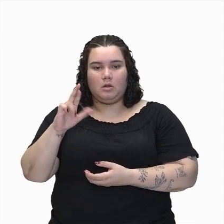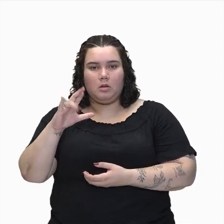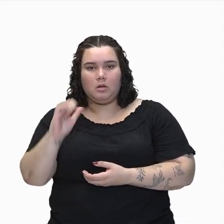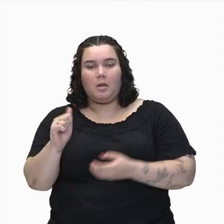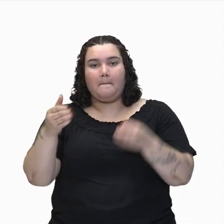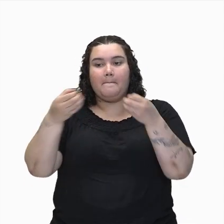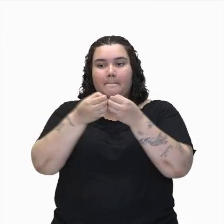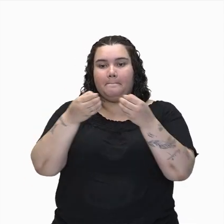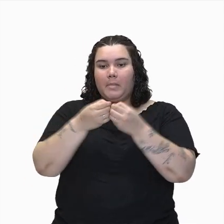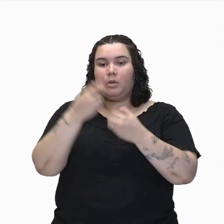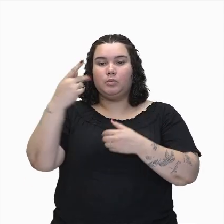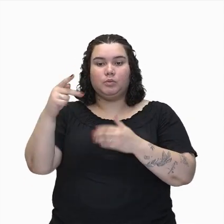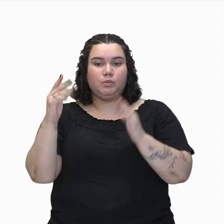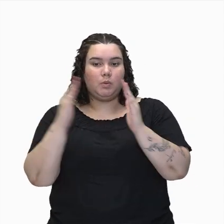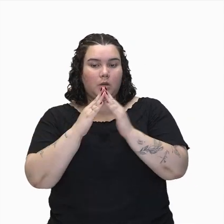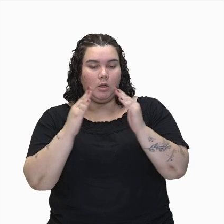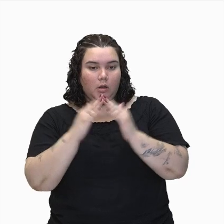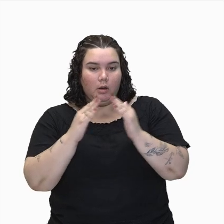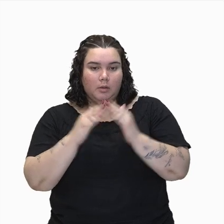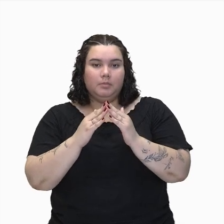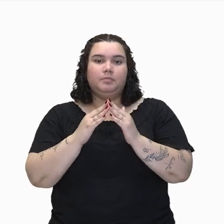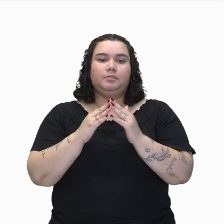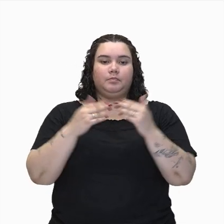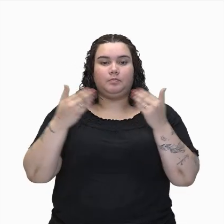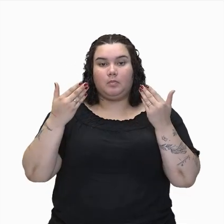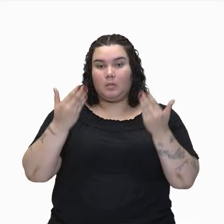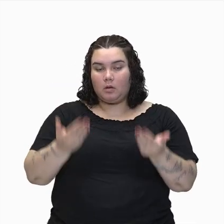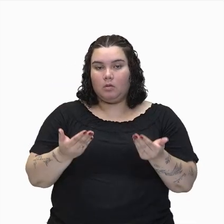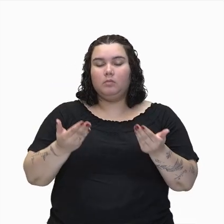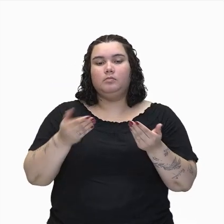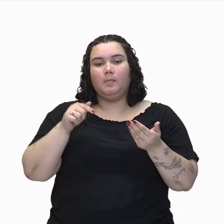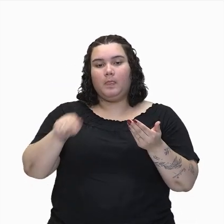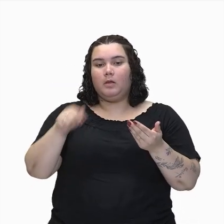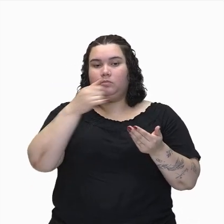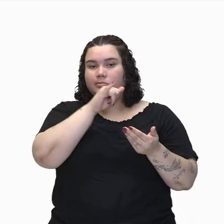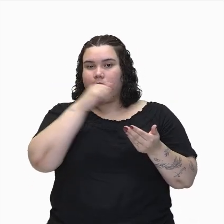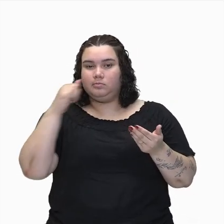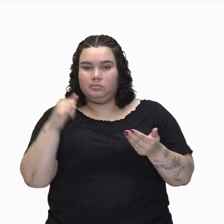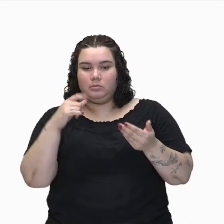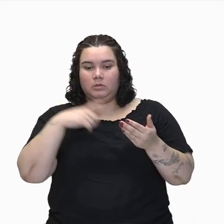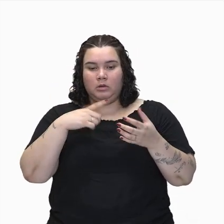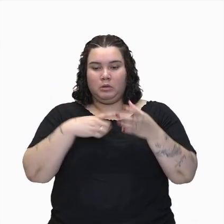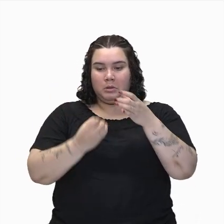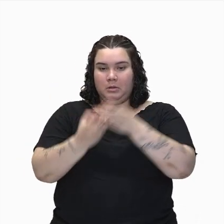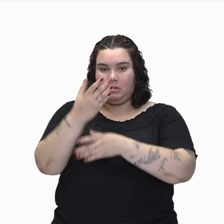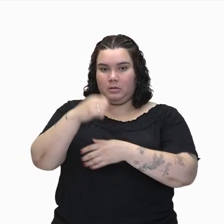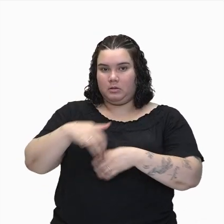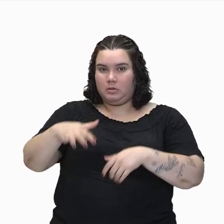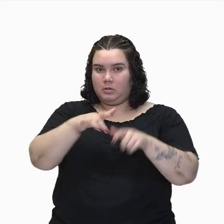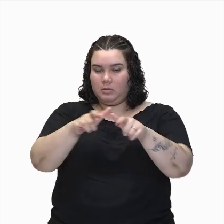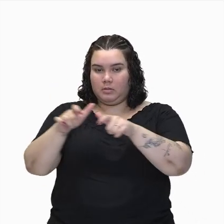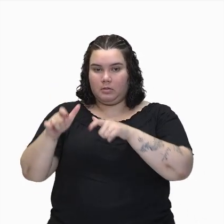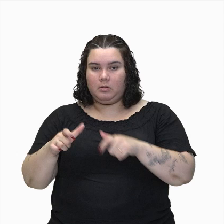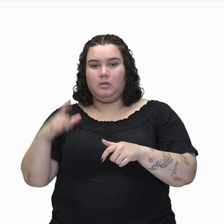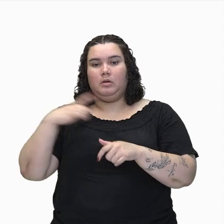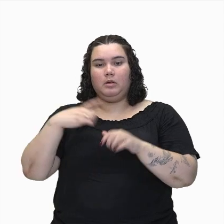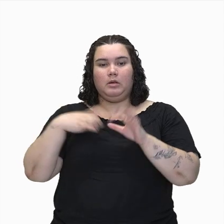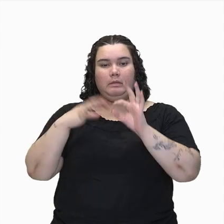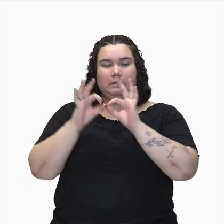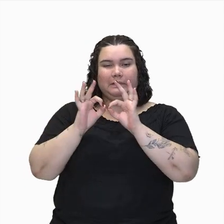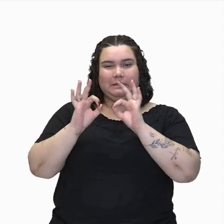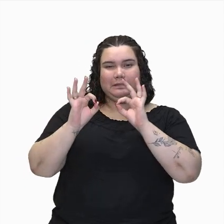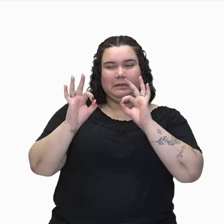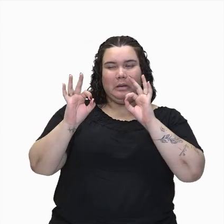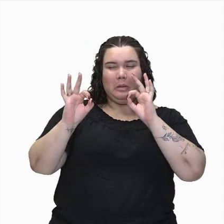opera na sua região. Dessa forma, a eletricidade gerada nesses locais tem de viajar por longas